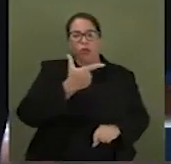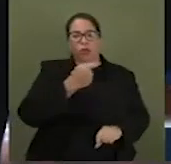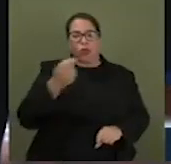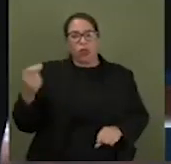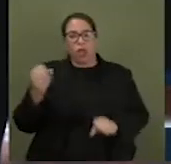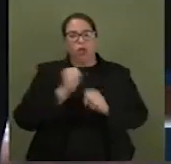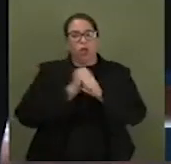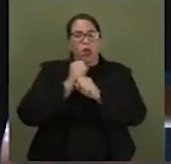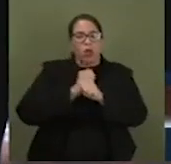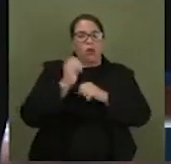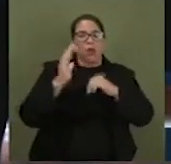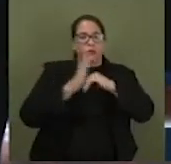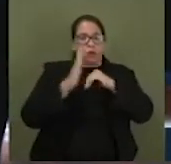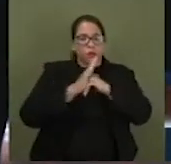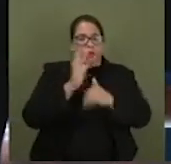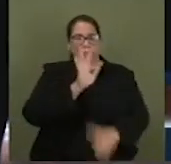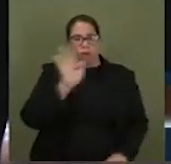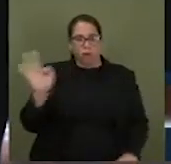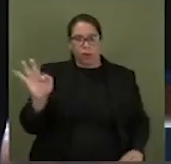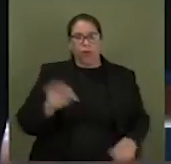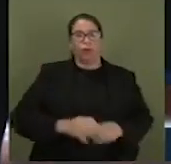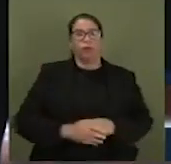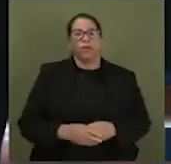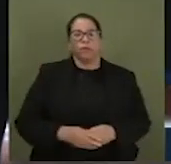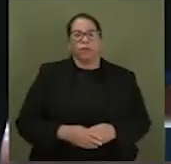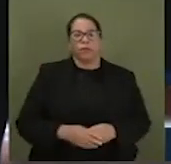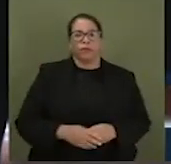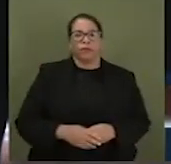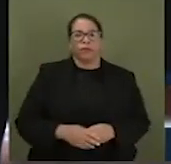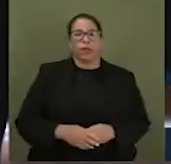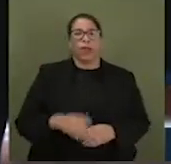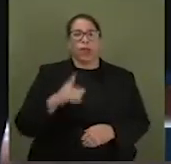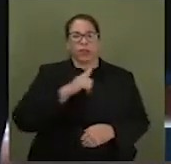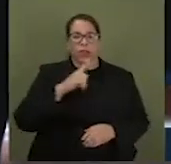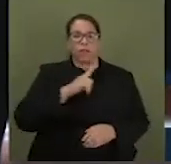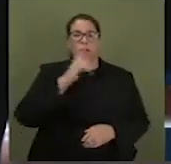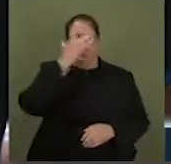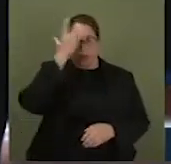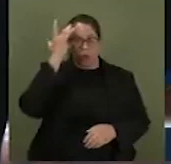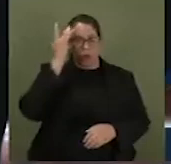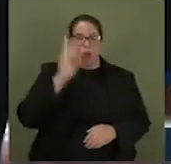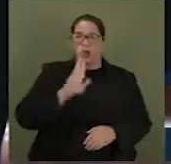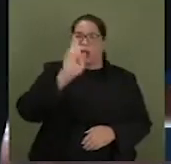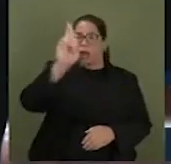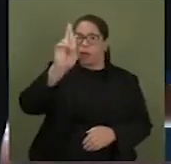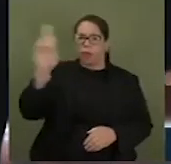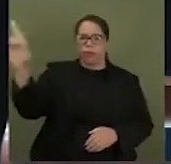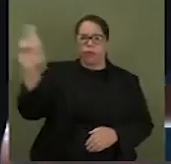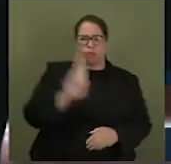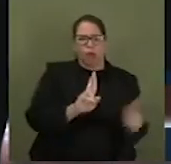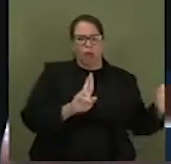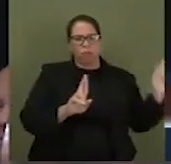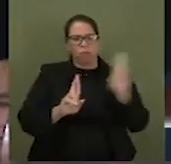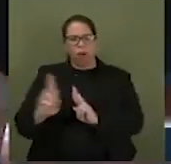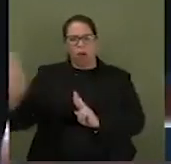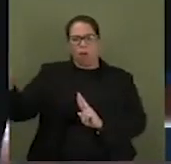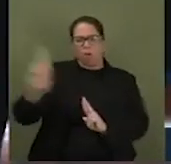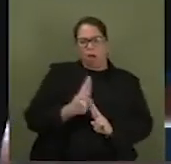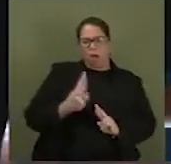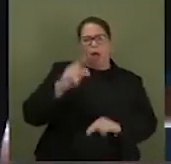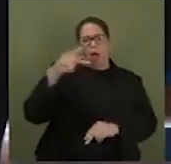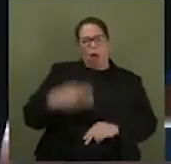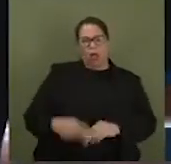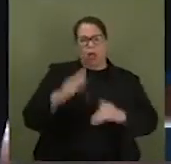anos do Senado Federal. Aqui estiveram representantes de todos os poderes constituídos